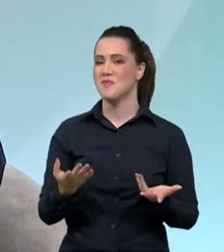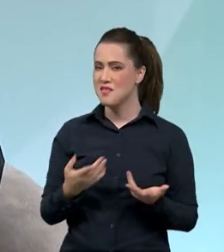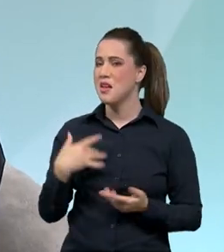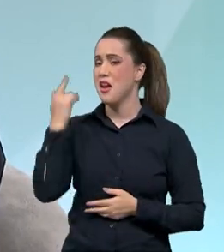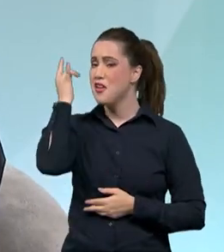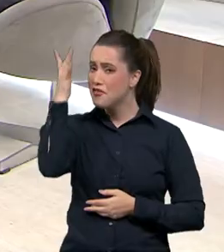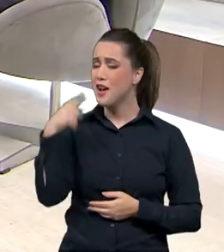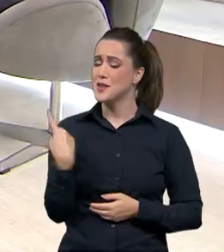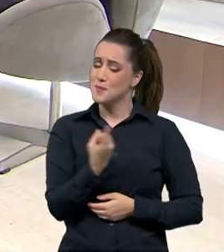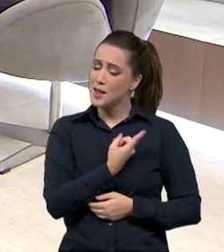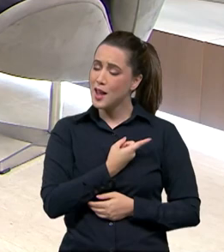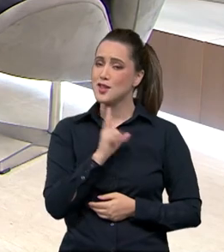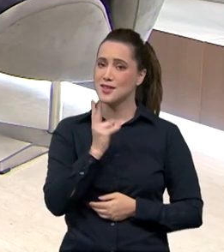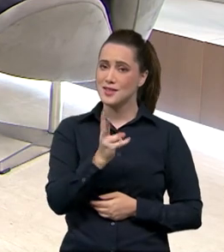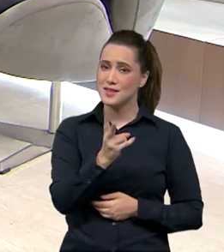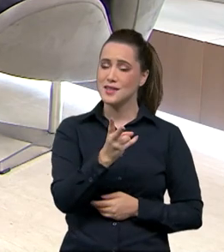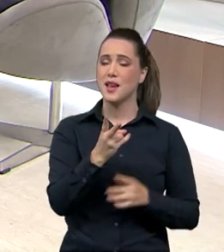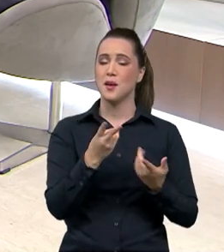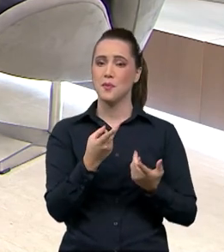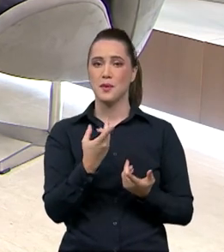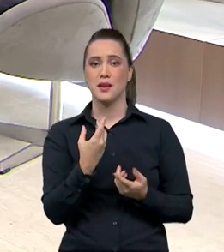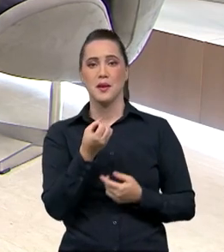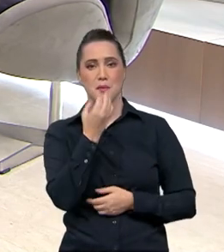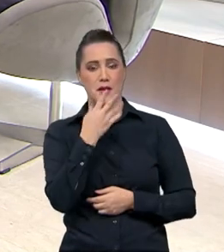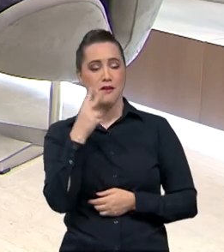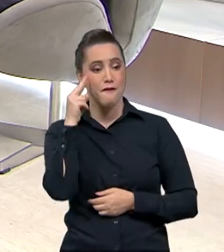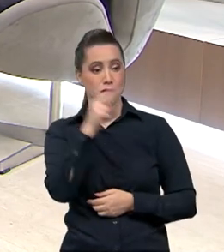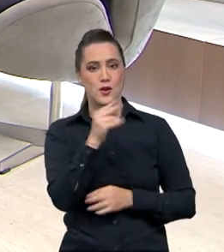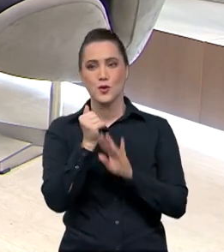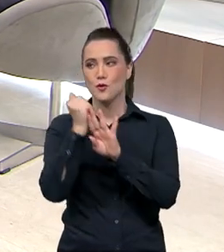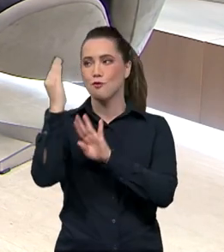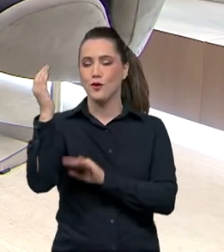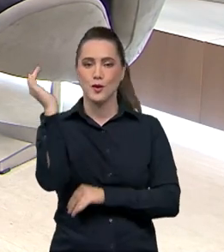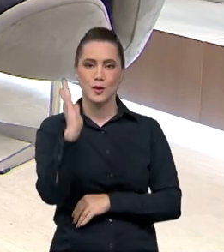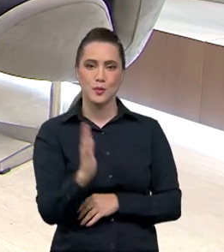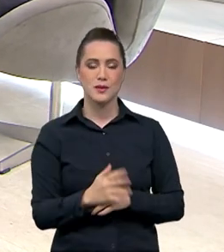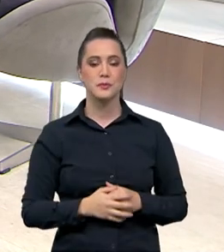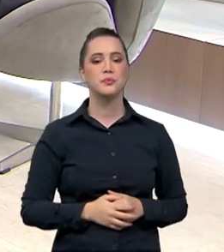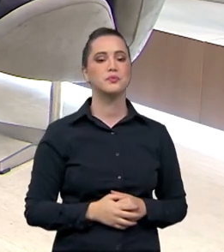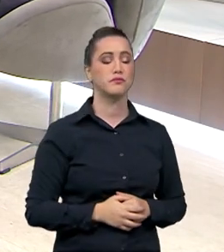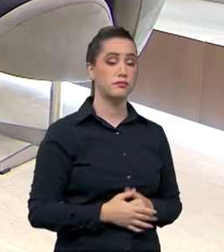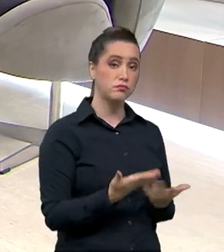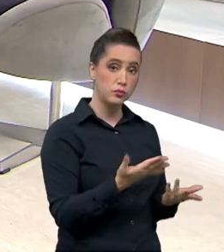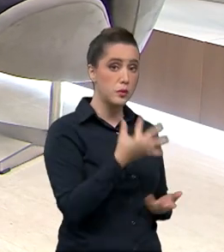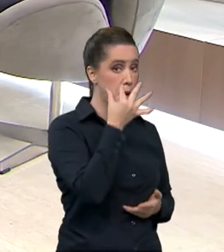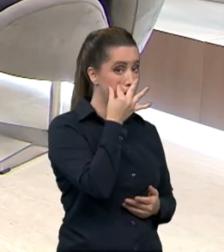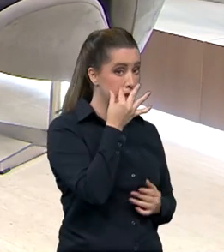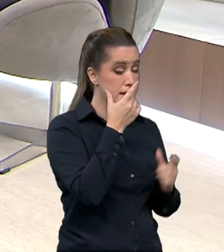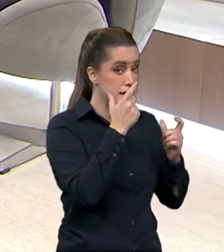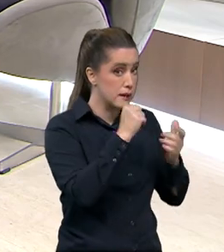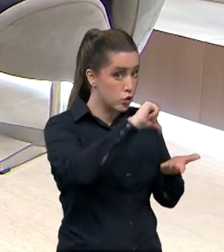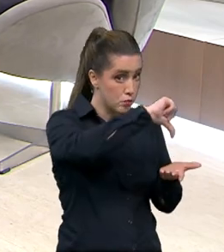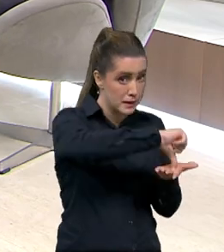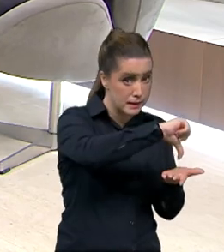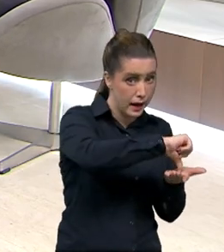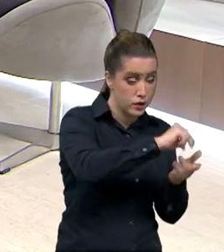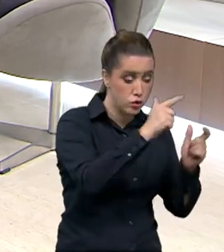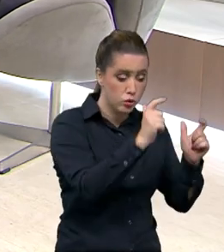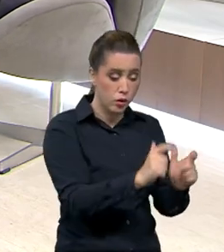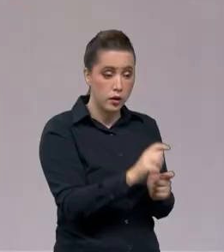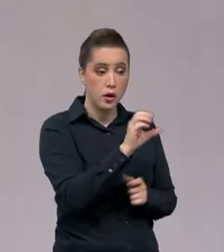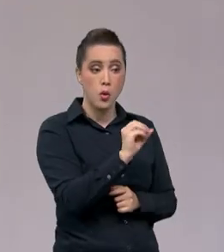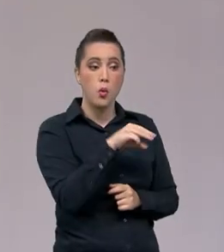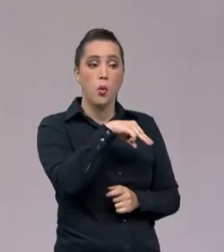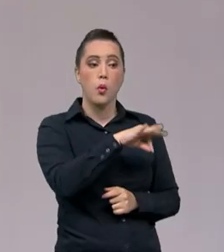somos muito atraentes para o turismo internacional, mas fica ainda mais fácil. Quer dizer, a presença desse escritório regional da